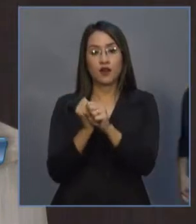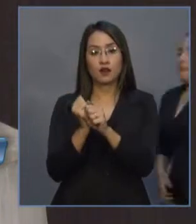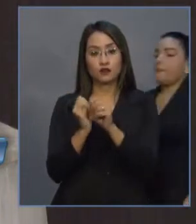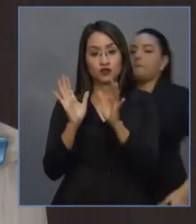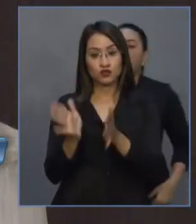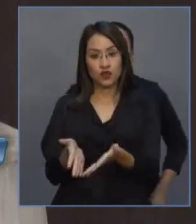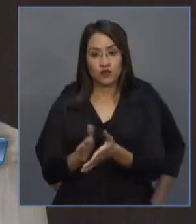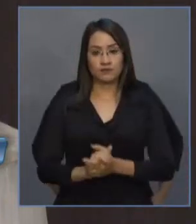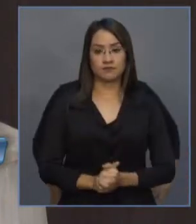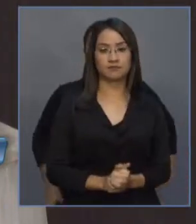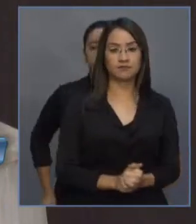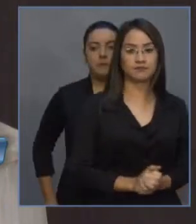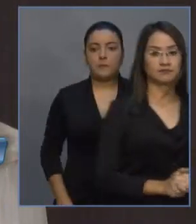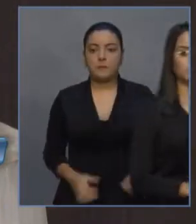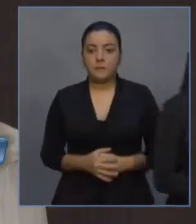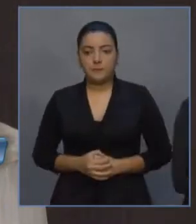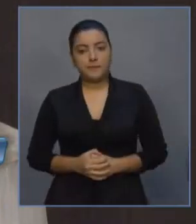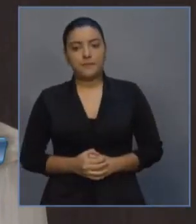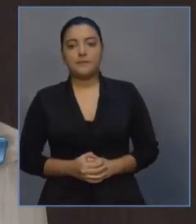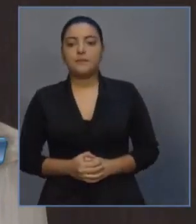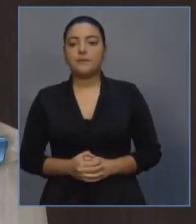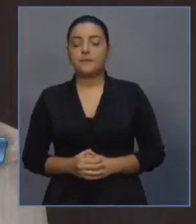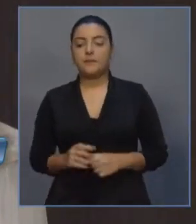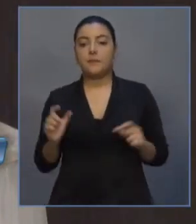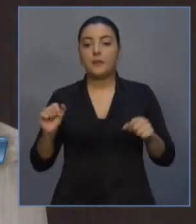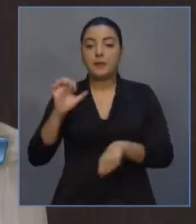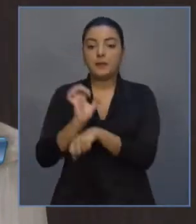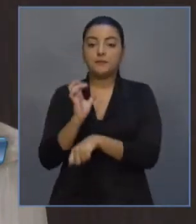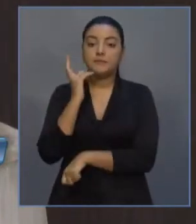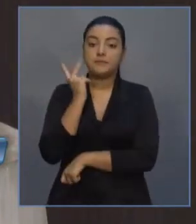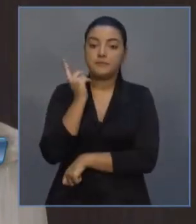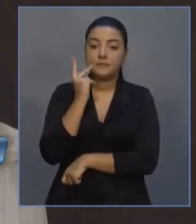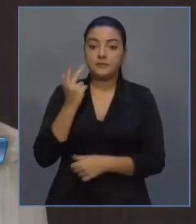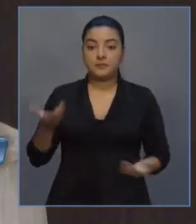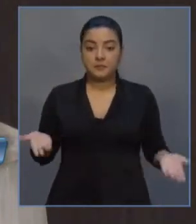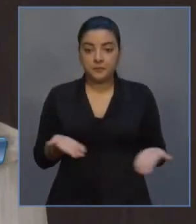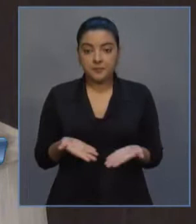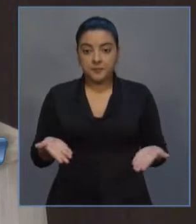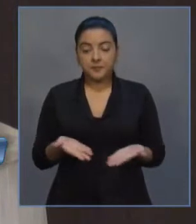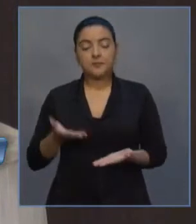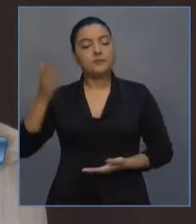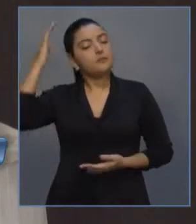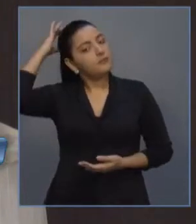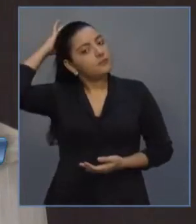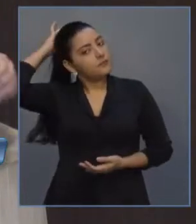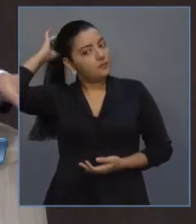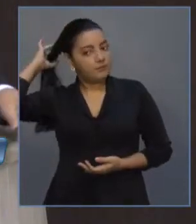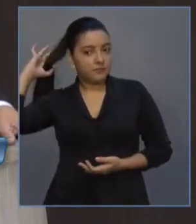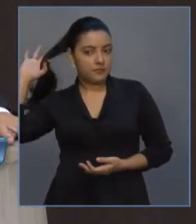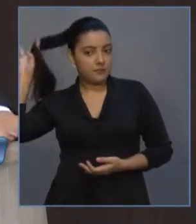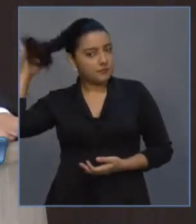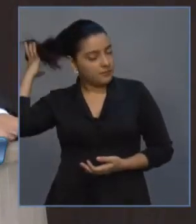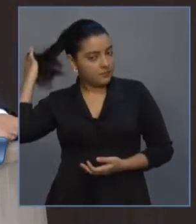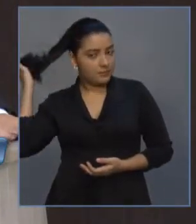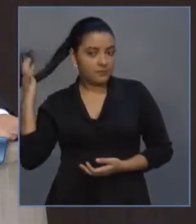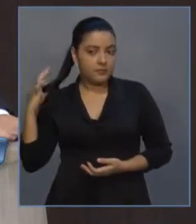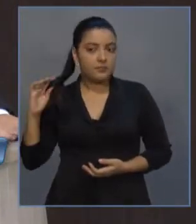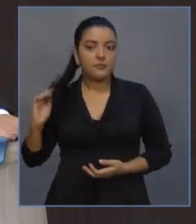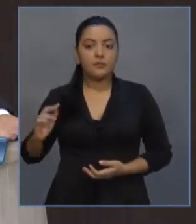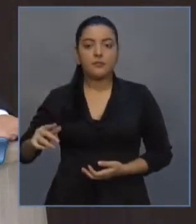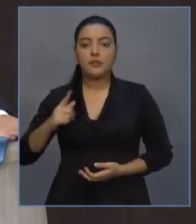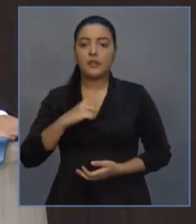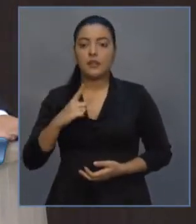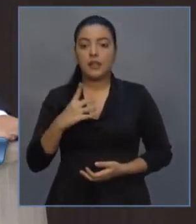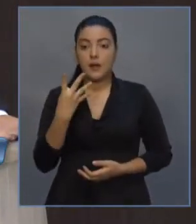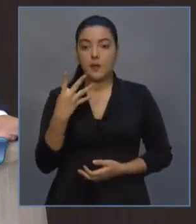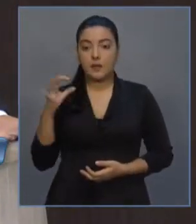E, em especial, o Estado do Ceará, um Estado que tem 4% da população